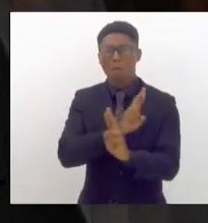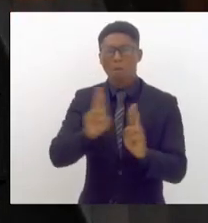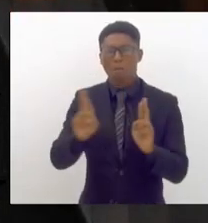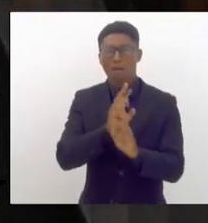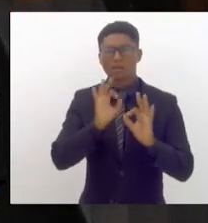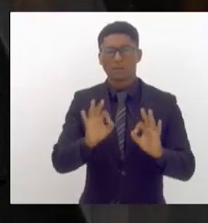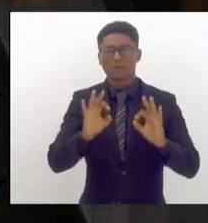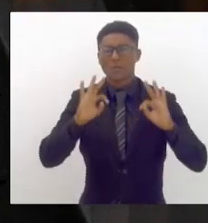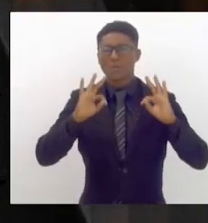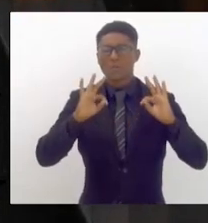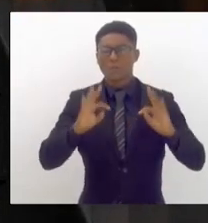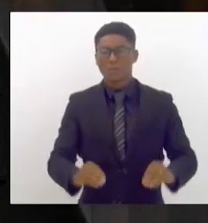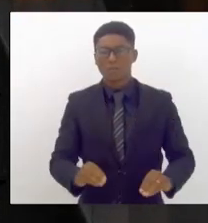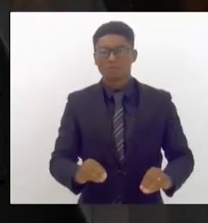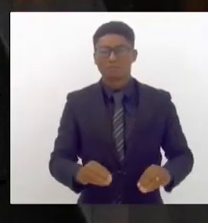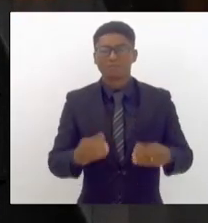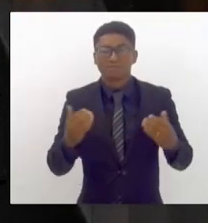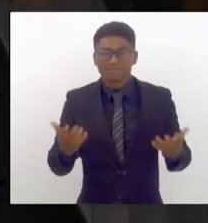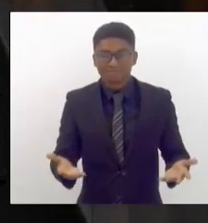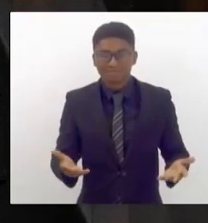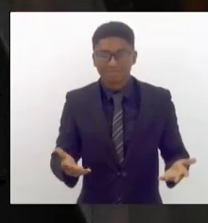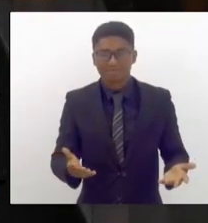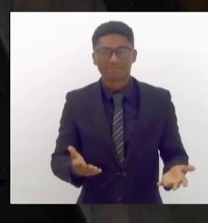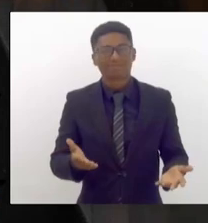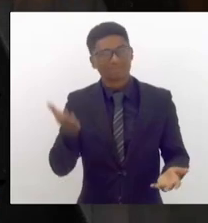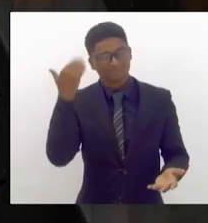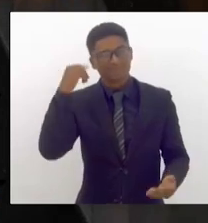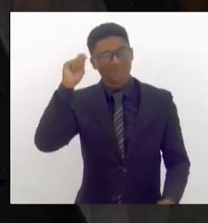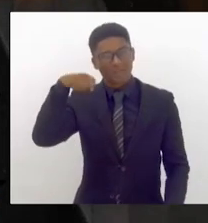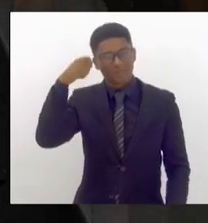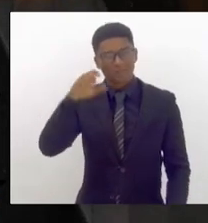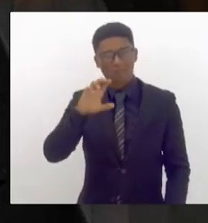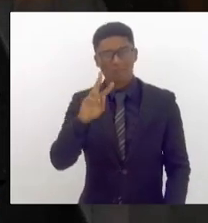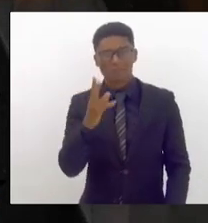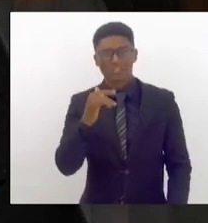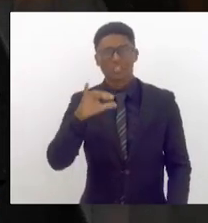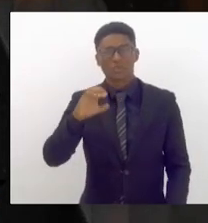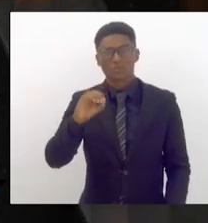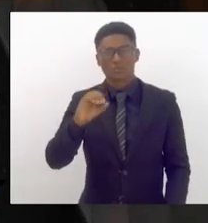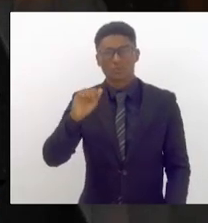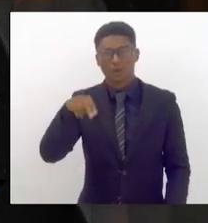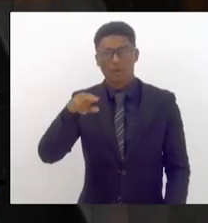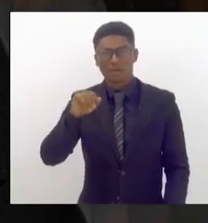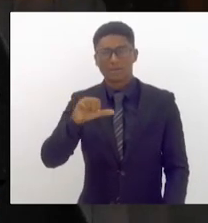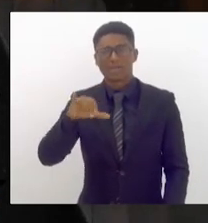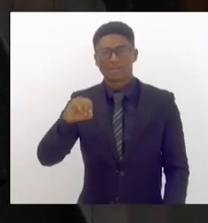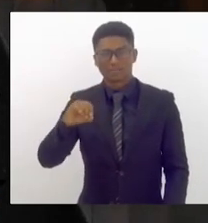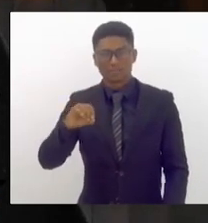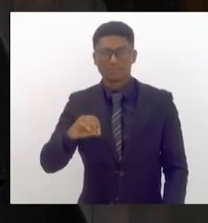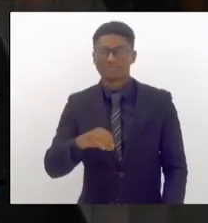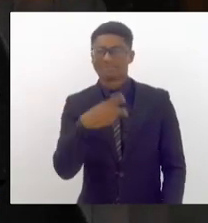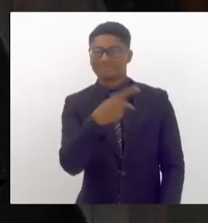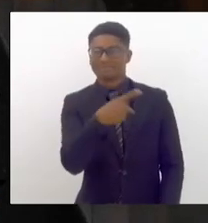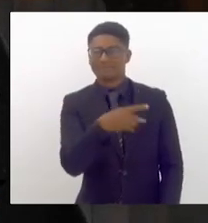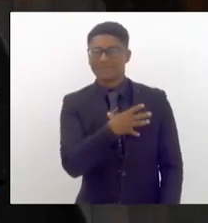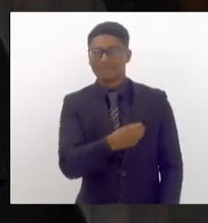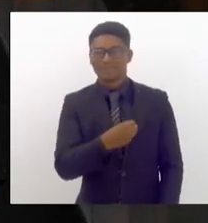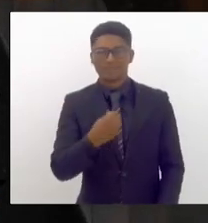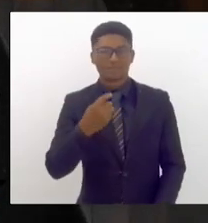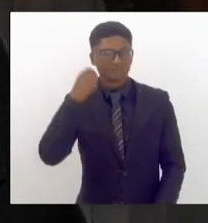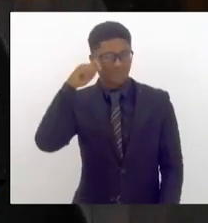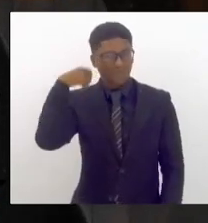não é? Como Chico Anísio queria ter um filho assim, interessante, que era o próprio filho dele que interpretava,